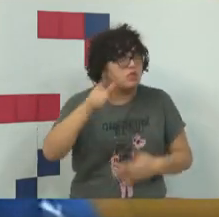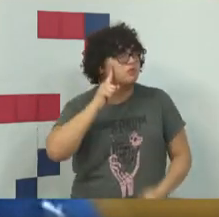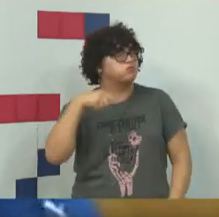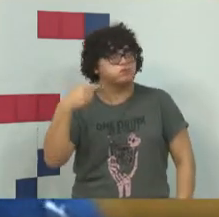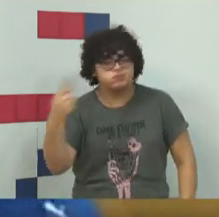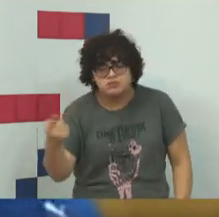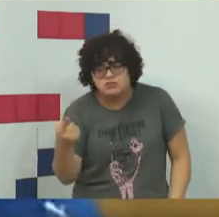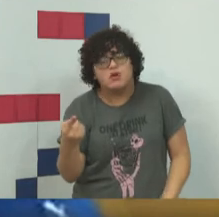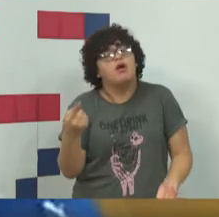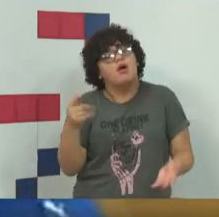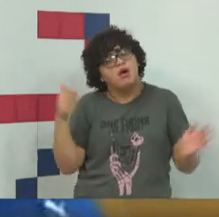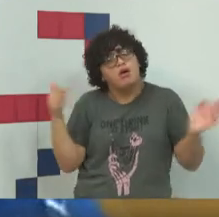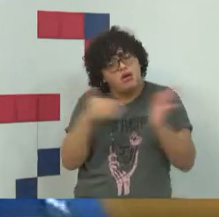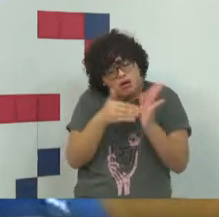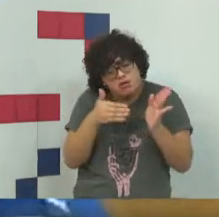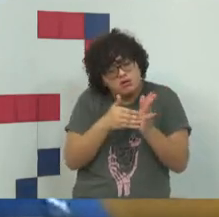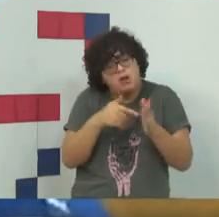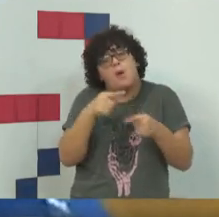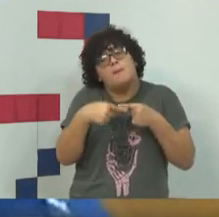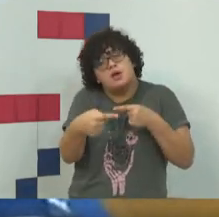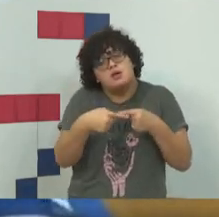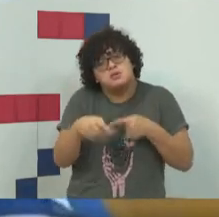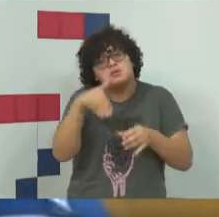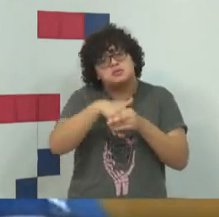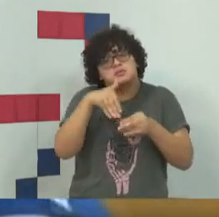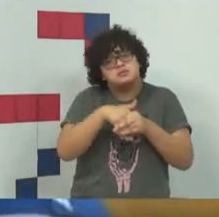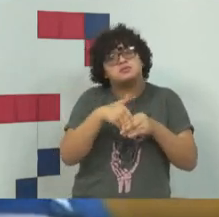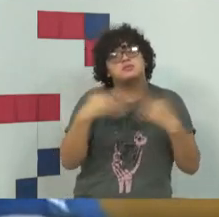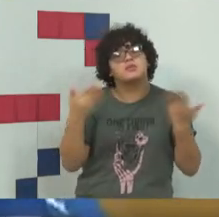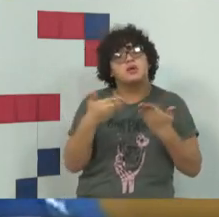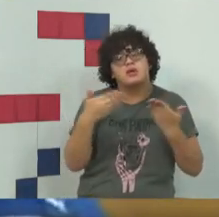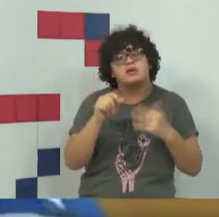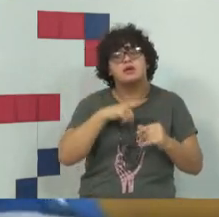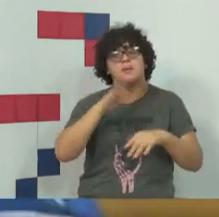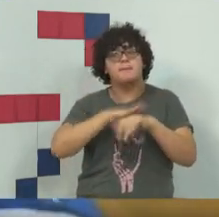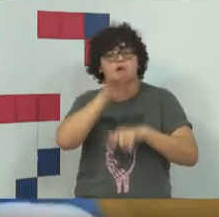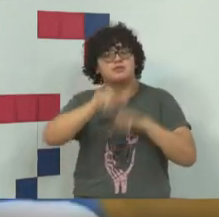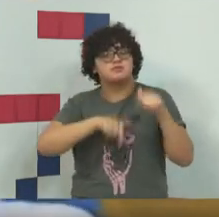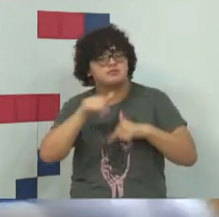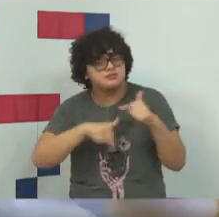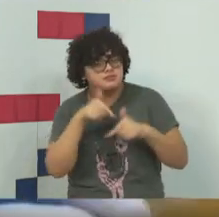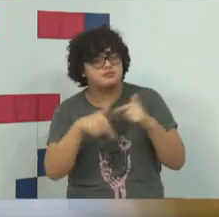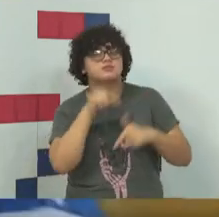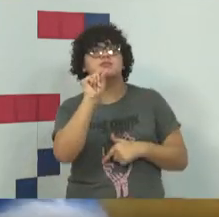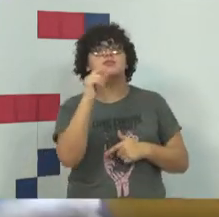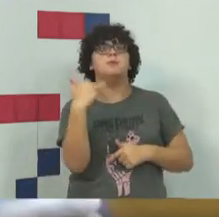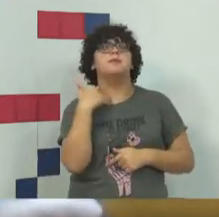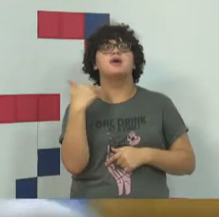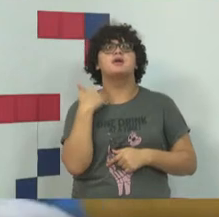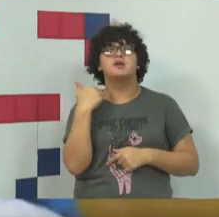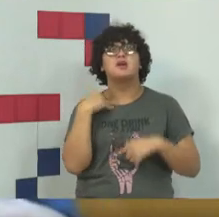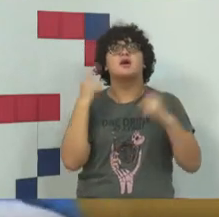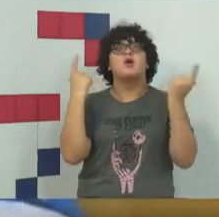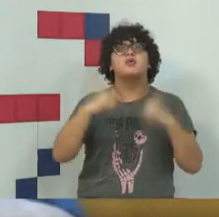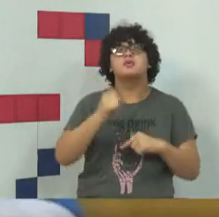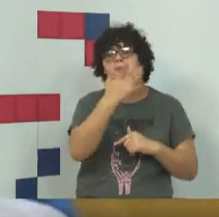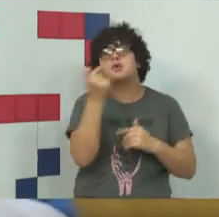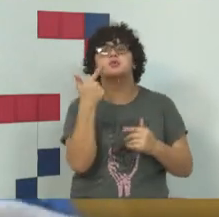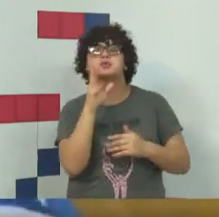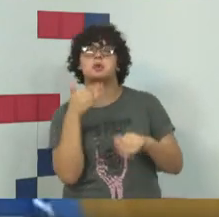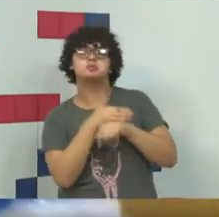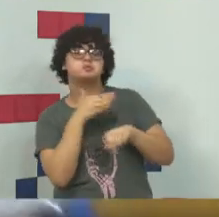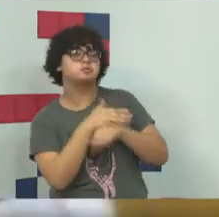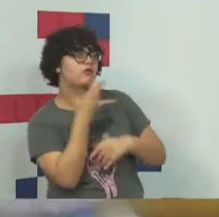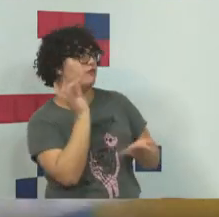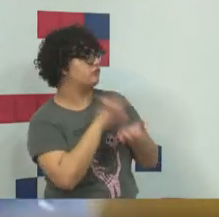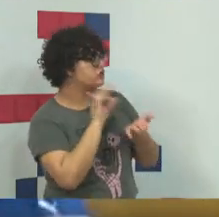período eleitoral. A gente tem esse trabalho, então, do banco, né, onde as pessoas podem acessar a